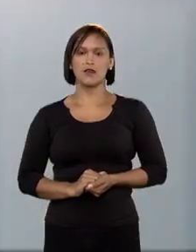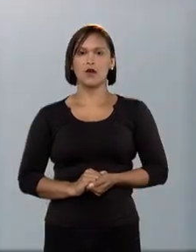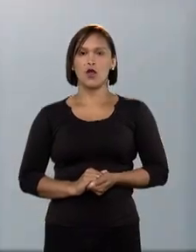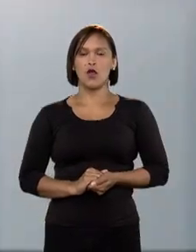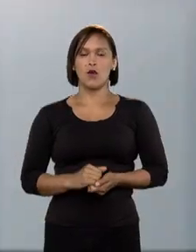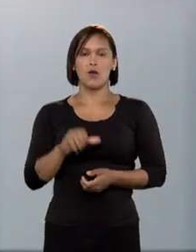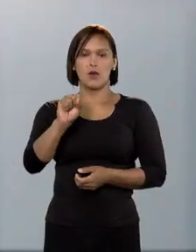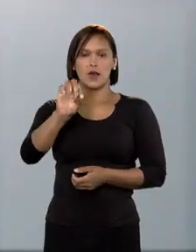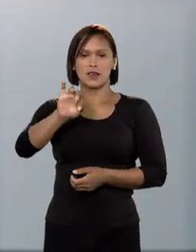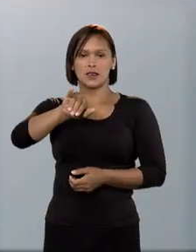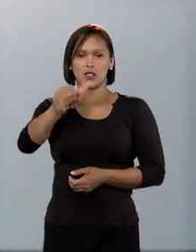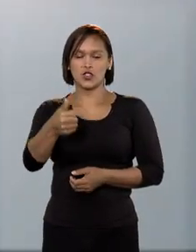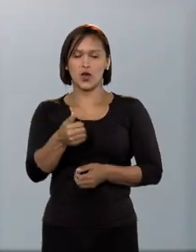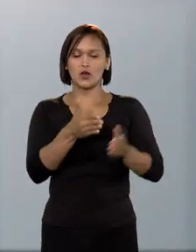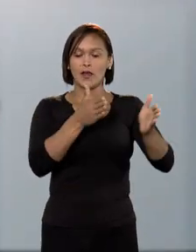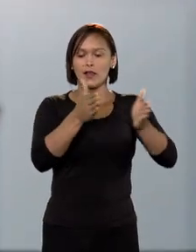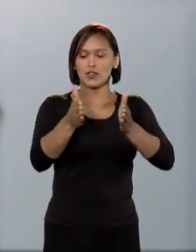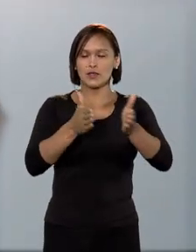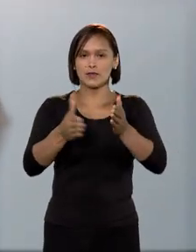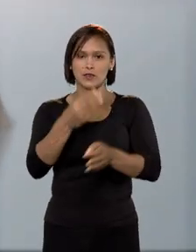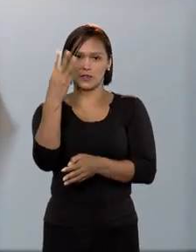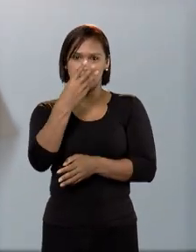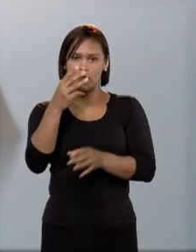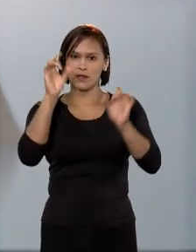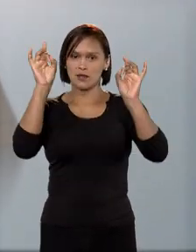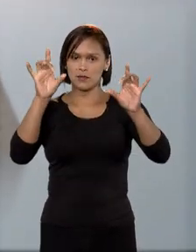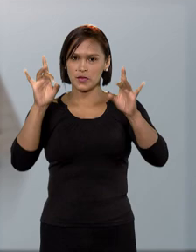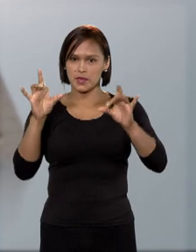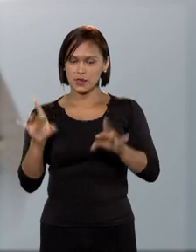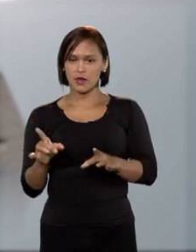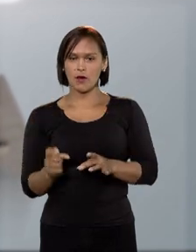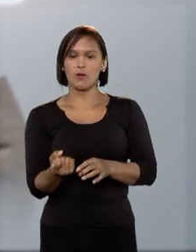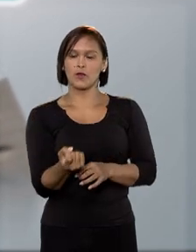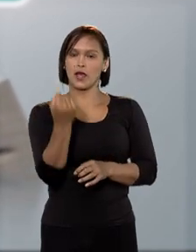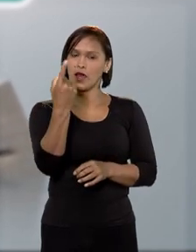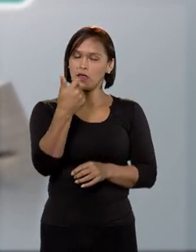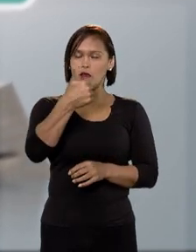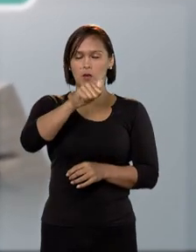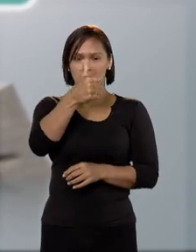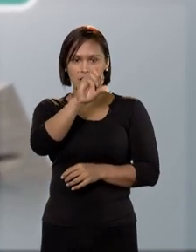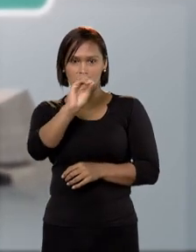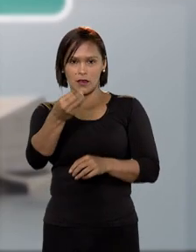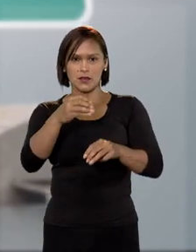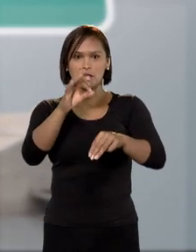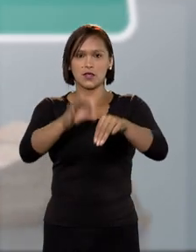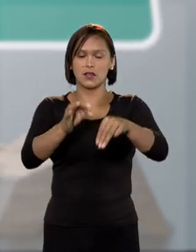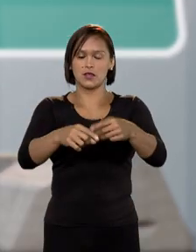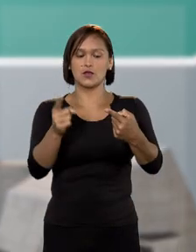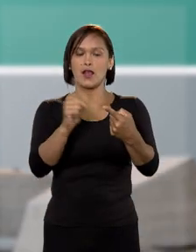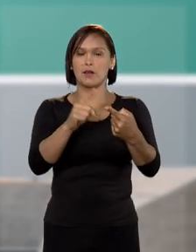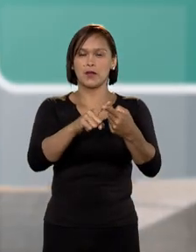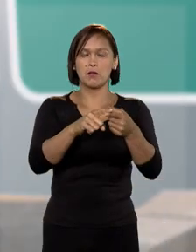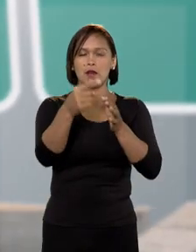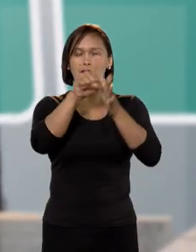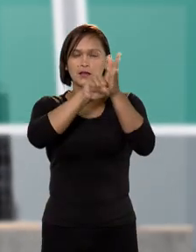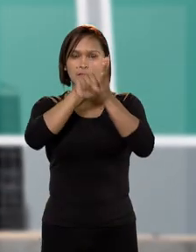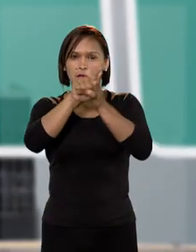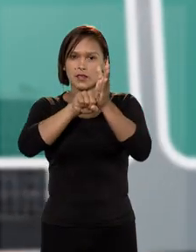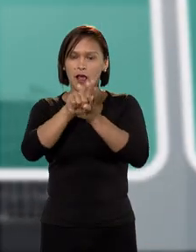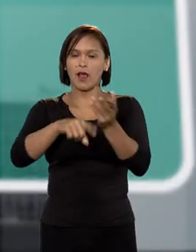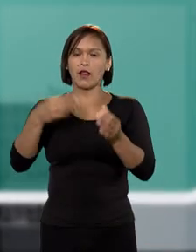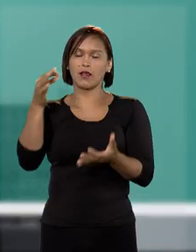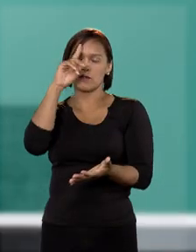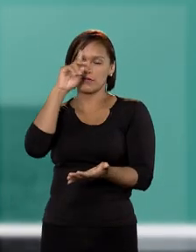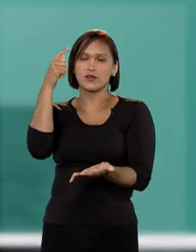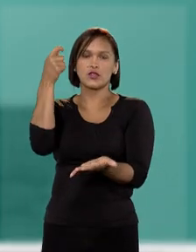O tribunal se estrutura em três sessões especializadas, cada uma composta por dez ministros. A primeira analisa e